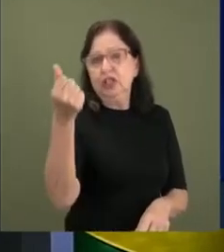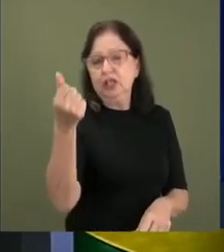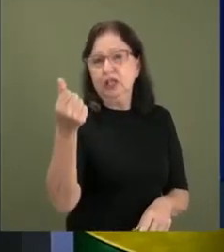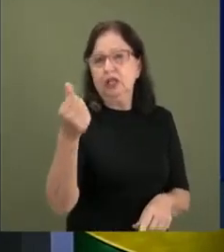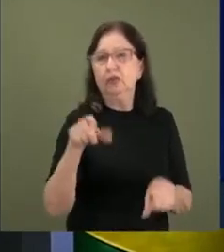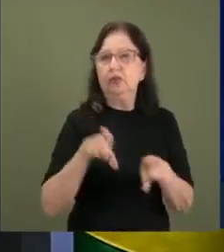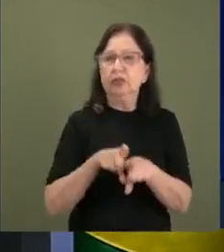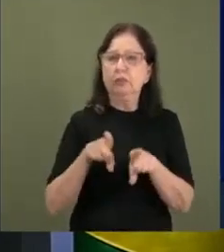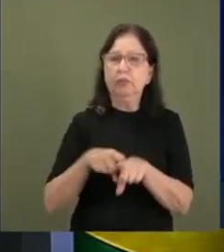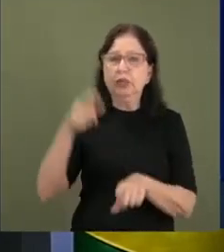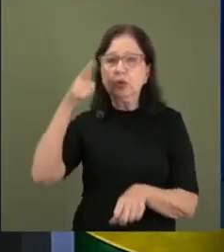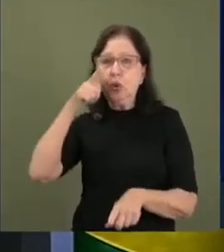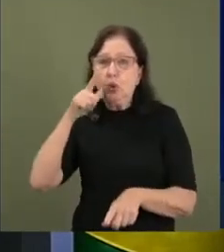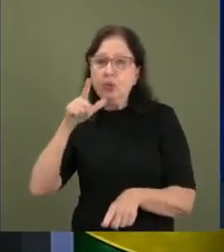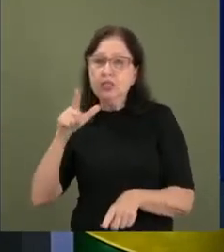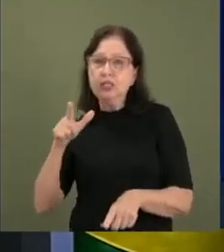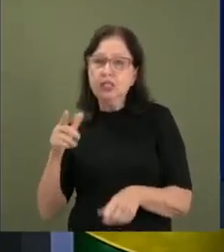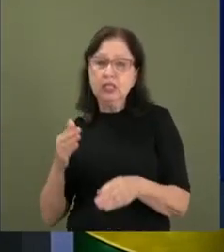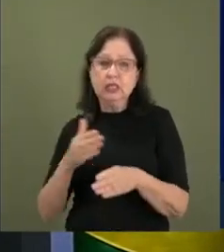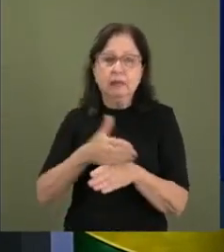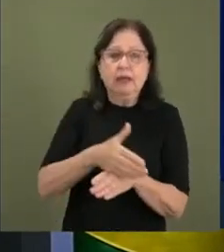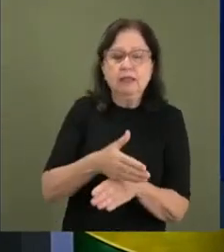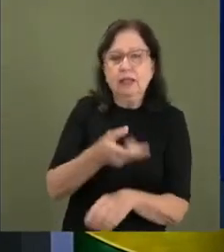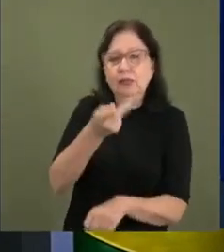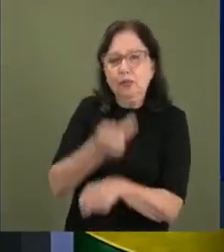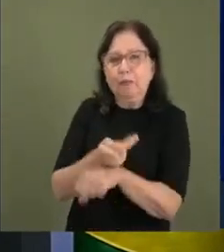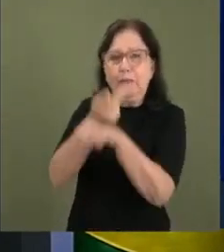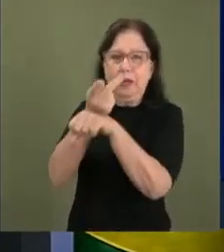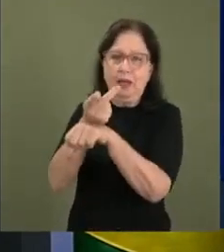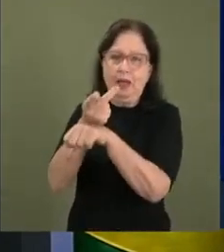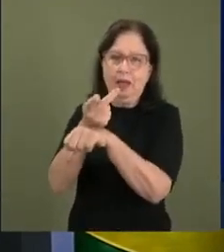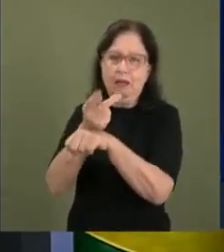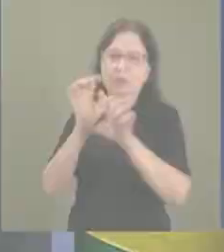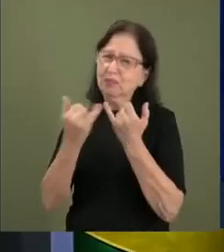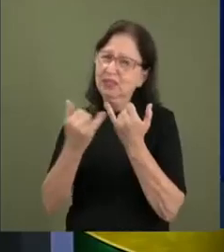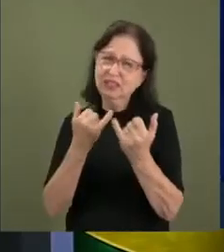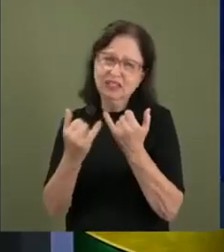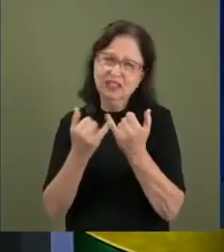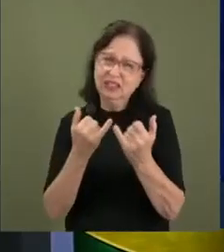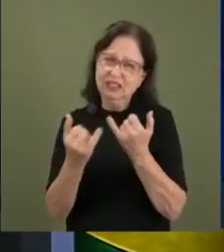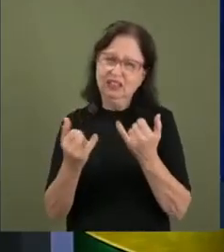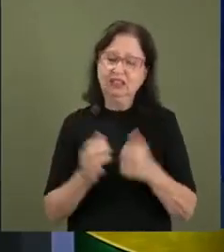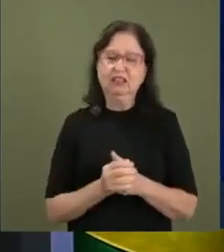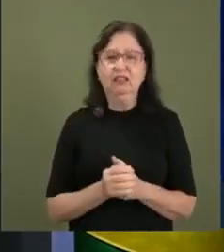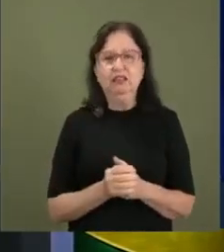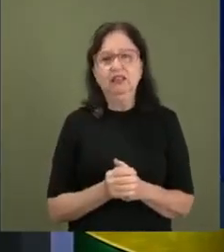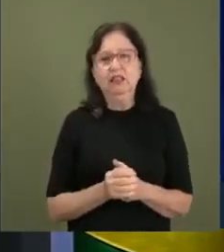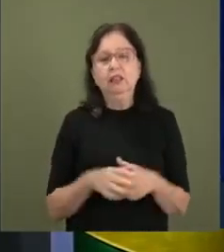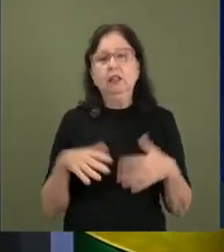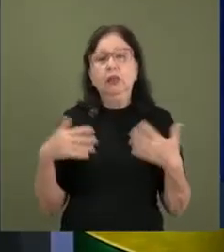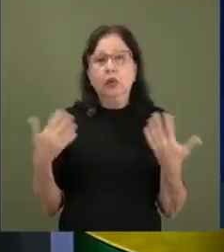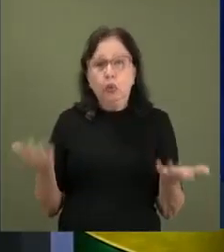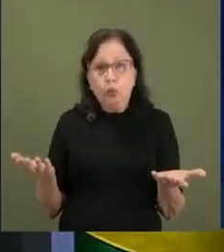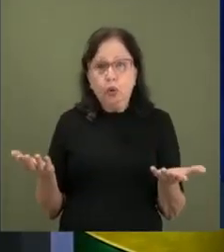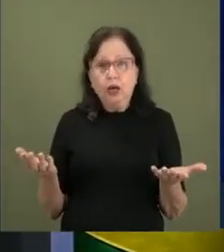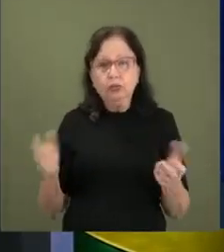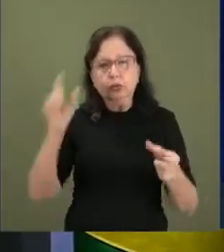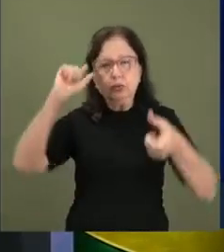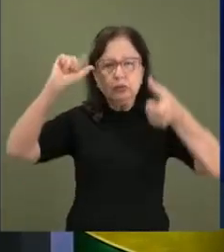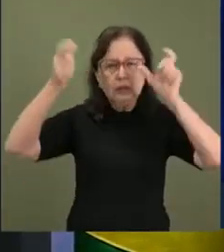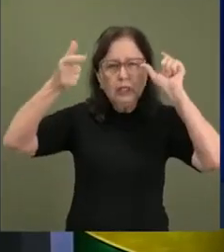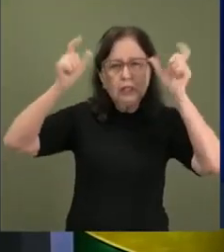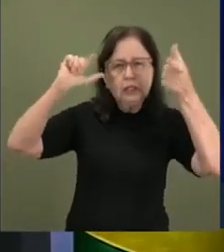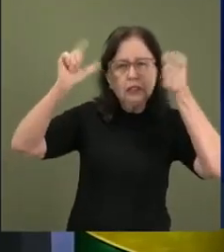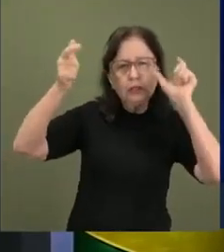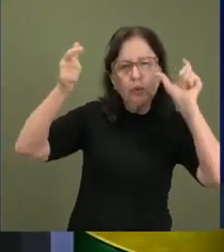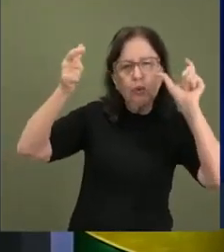ter acesso a um prêmio. Então, nesse sentido, a estrutura é parecida. Quando a gente está pensando em jogo, em transtorno de jogo, que a gente